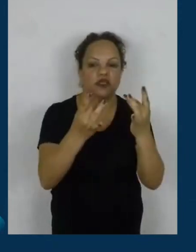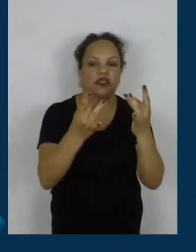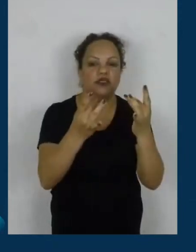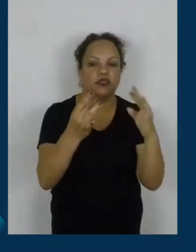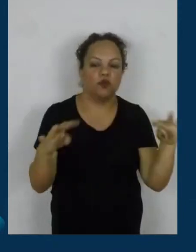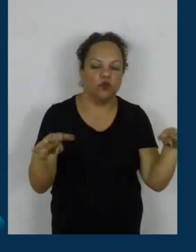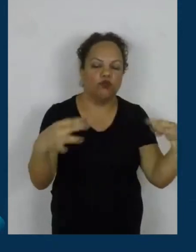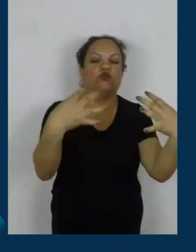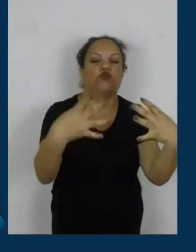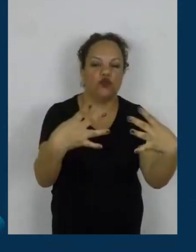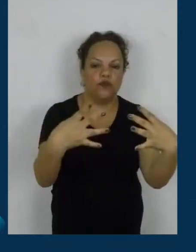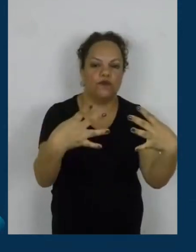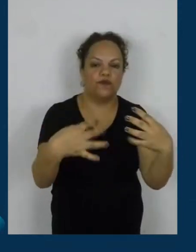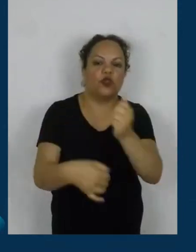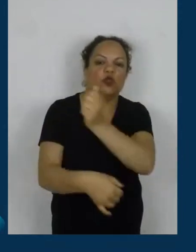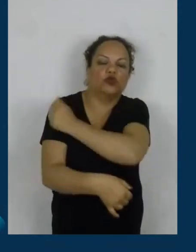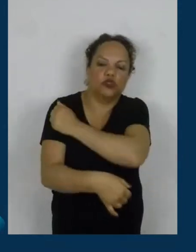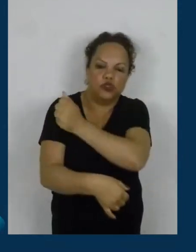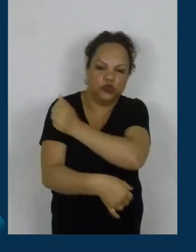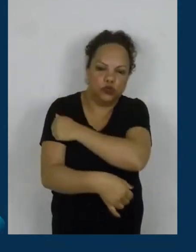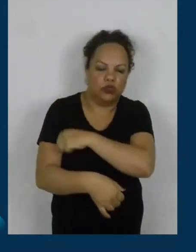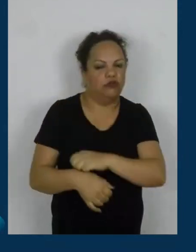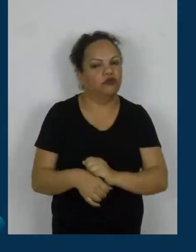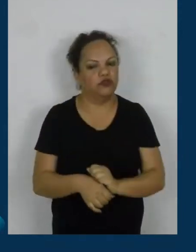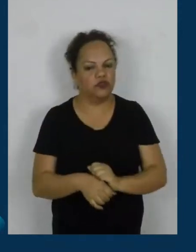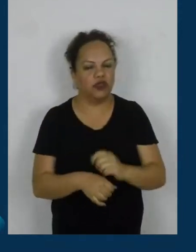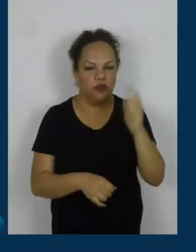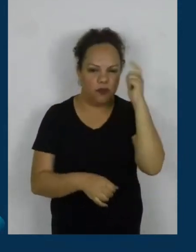pensam, só assim nós vamos mudar. Agradeço vocês, obrigado.